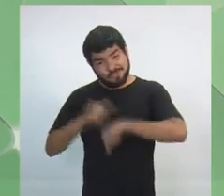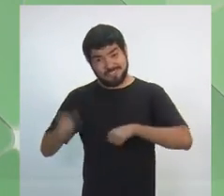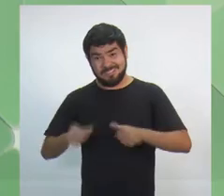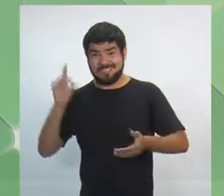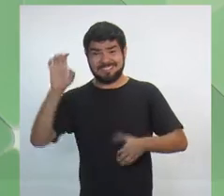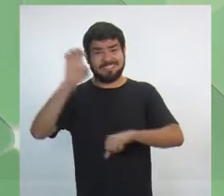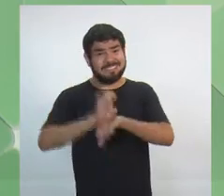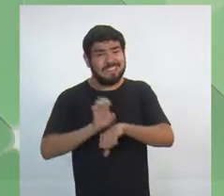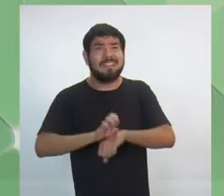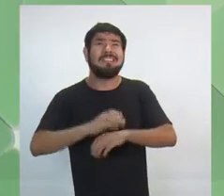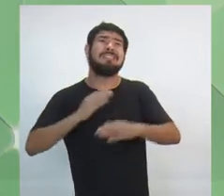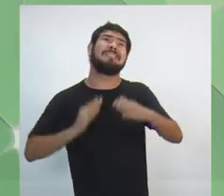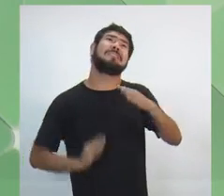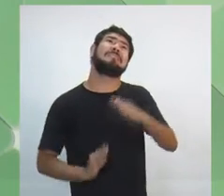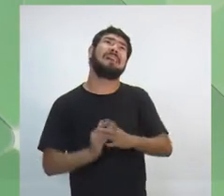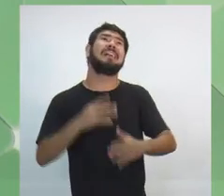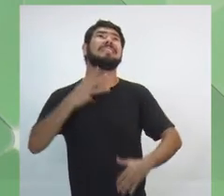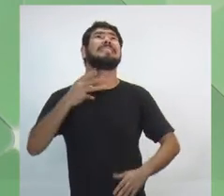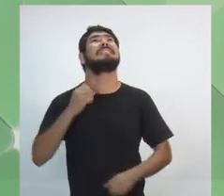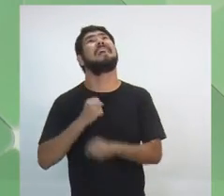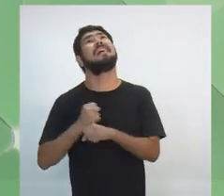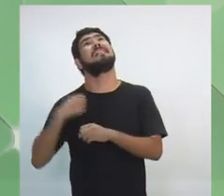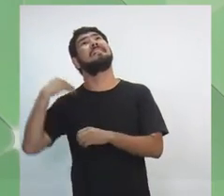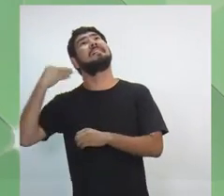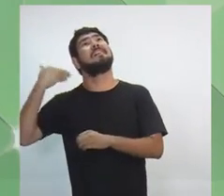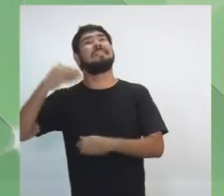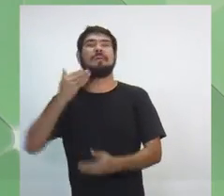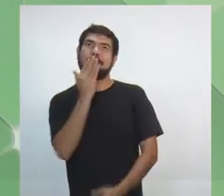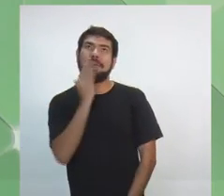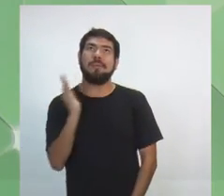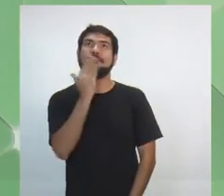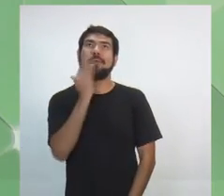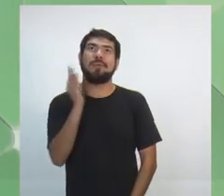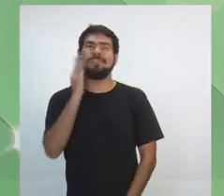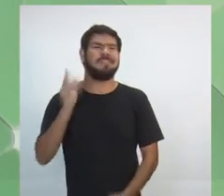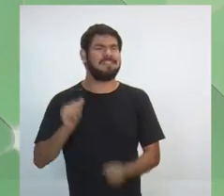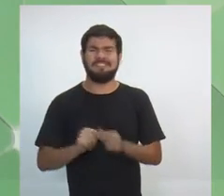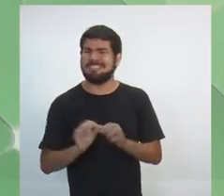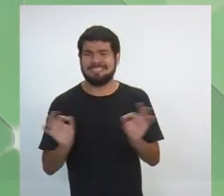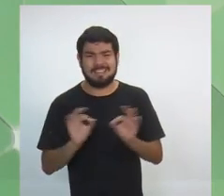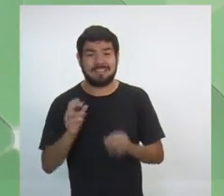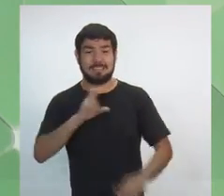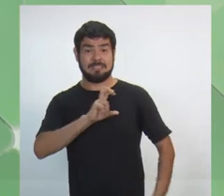Chega de quem está aí há mais de 30 anos e vem prometendo que não tem cumprido. 50 neles.